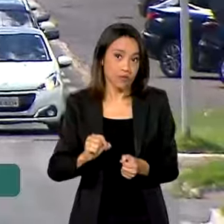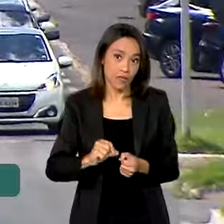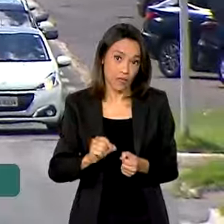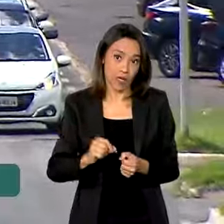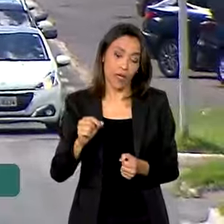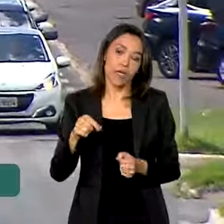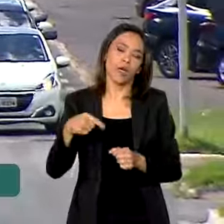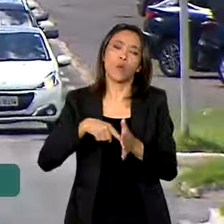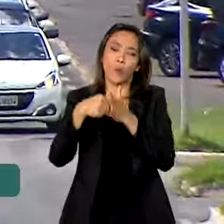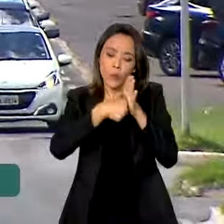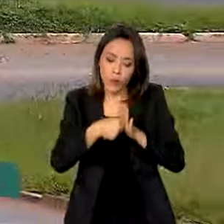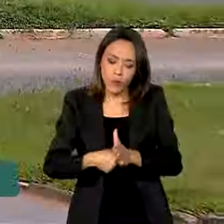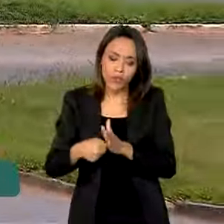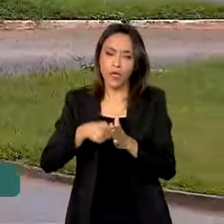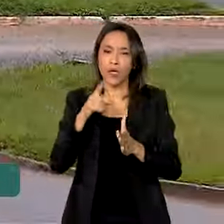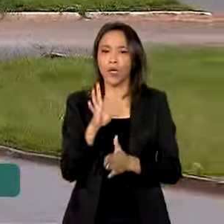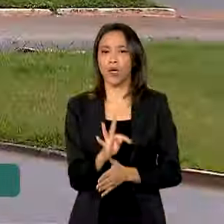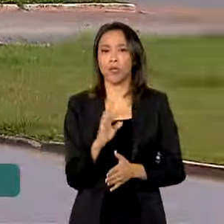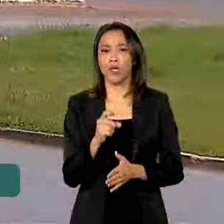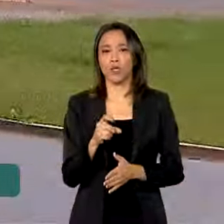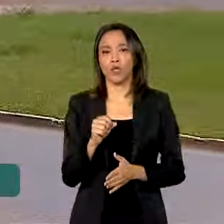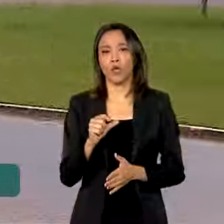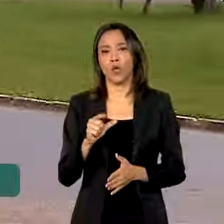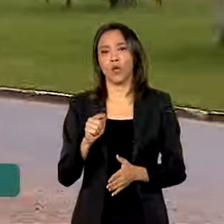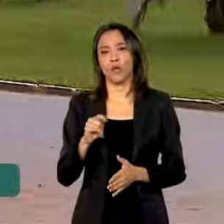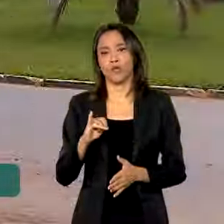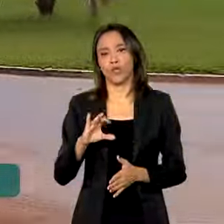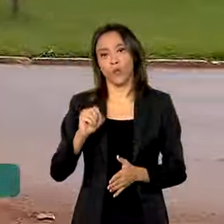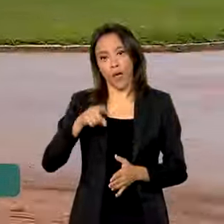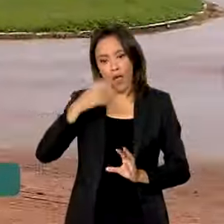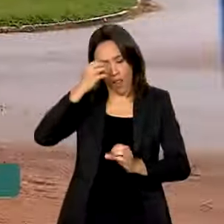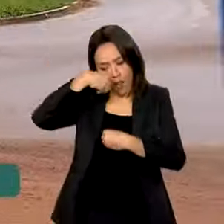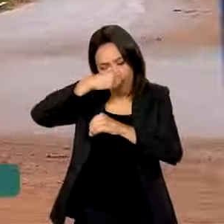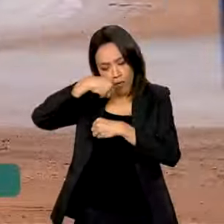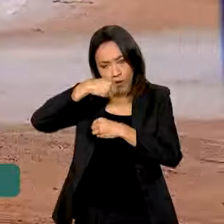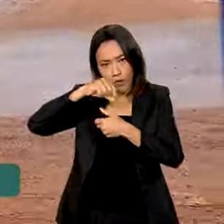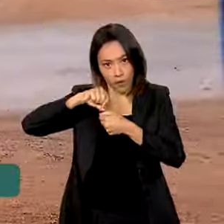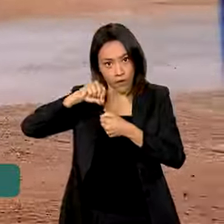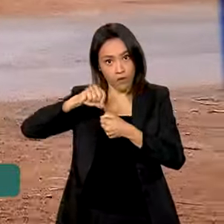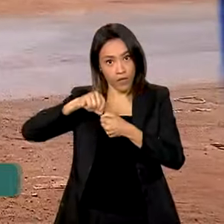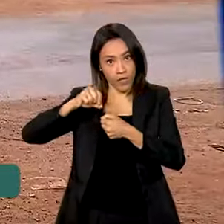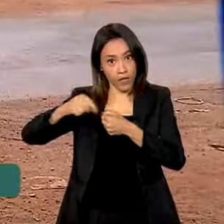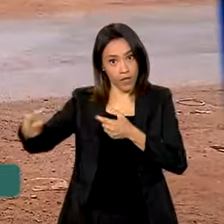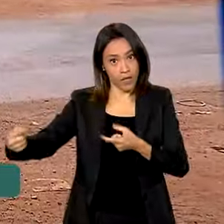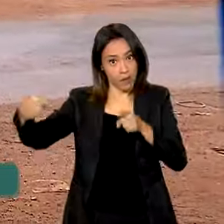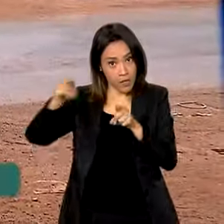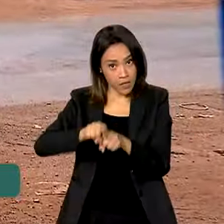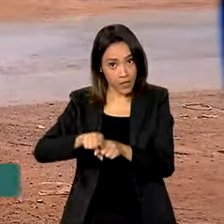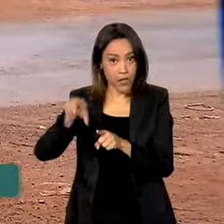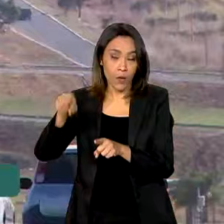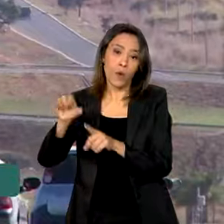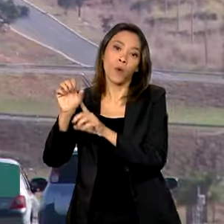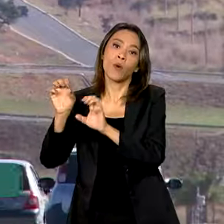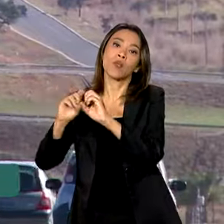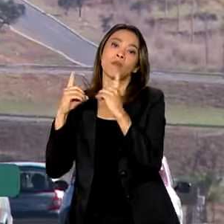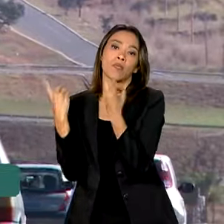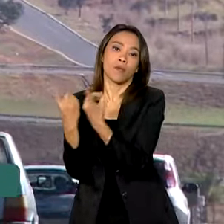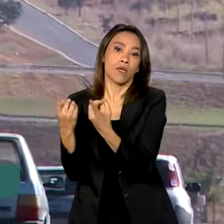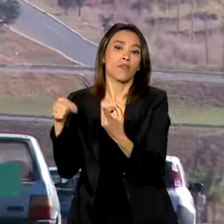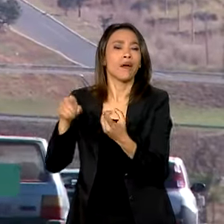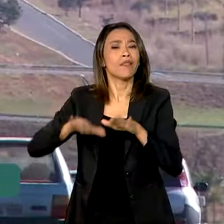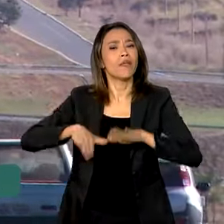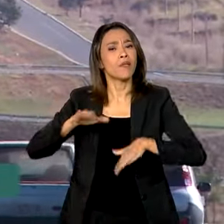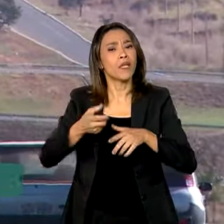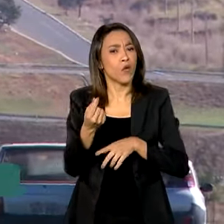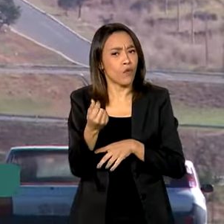pontos na carteira. E o exame é feito em laboratórios credenciados pelo Senatran. Os preços variam de acordo com a região,